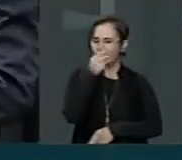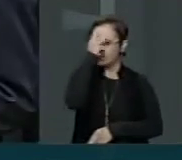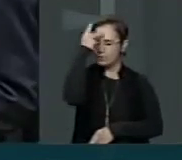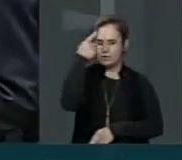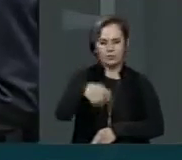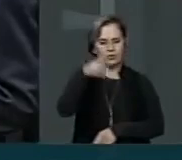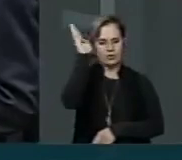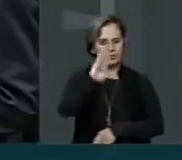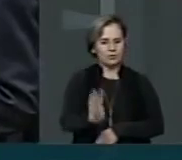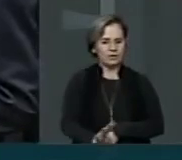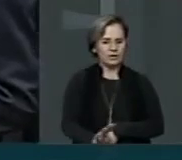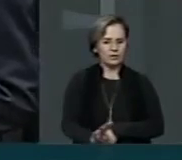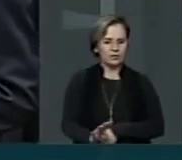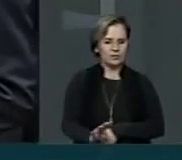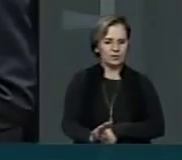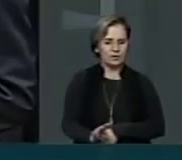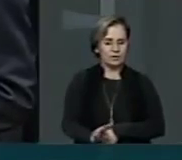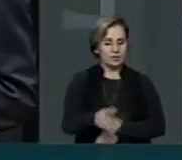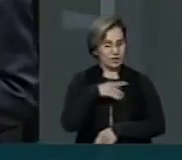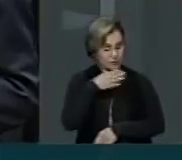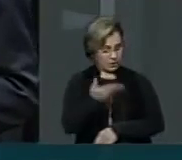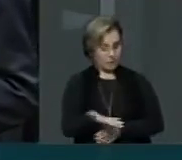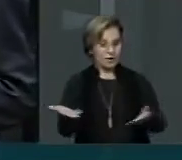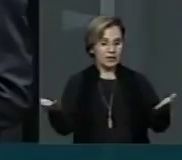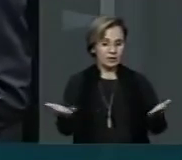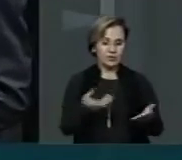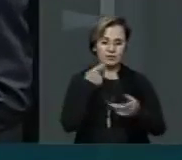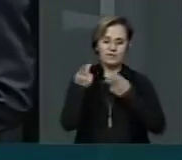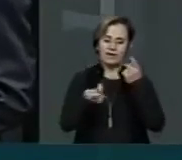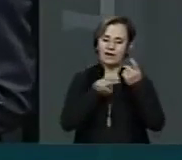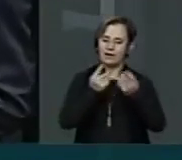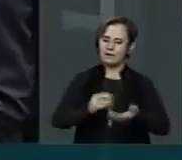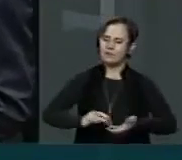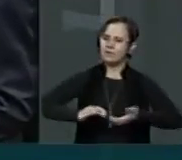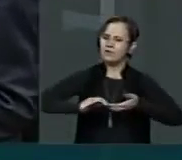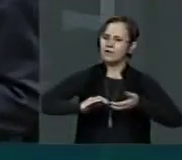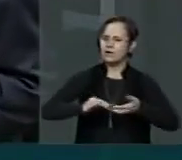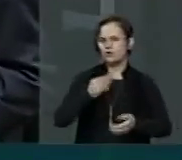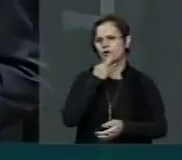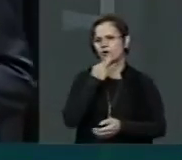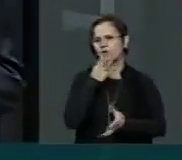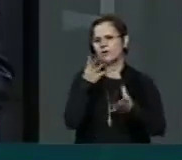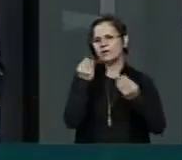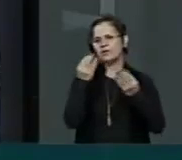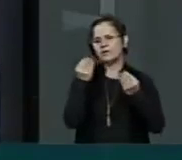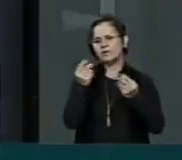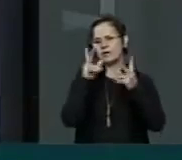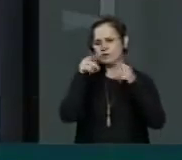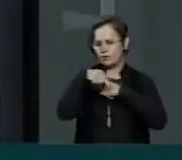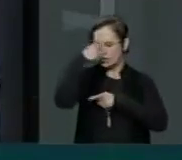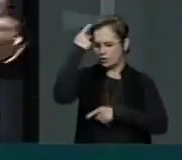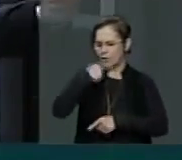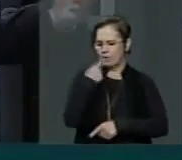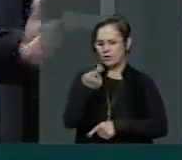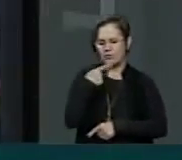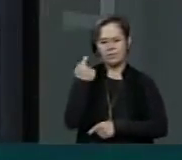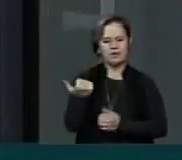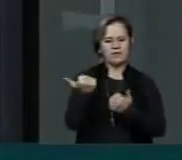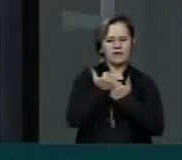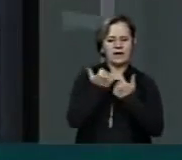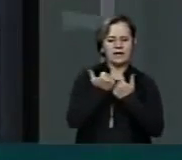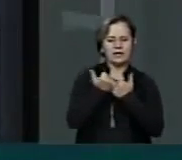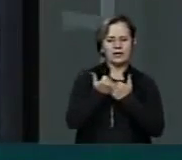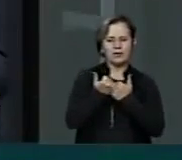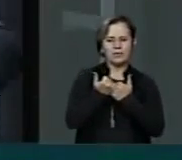que estejam tendo essa oportunidade de falar no parlamento brasileiro tenha tanto conhecimento, tanto quanto eu, para falar em nome desta